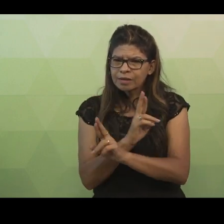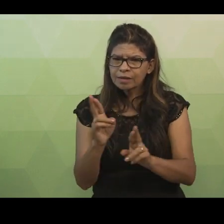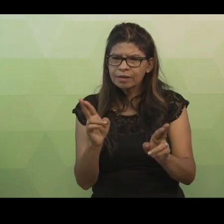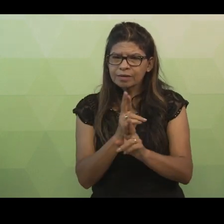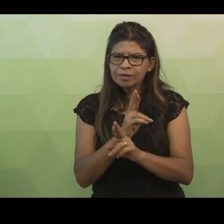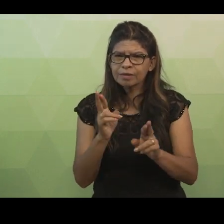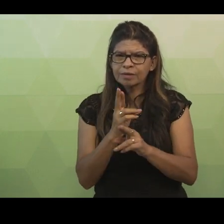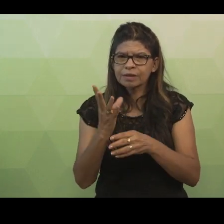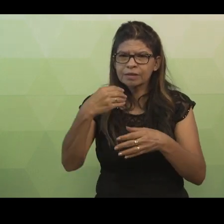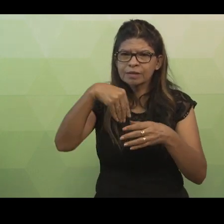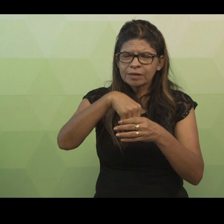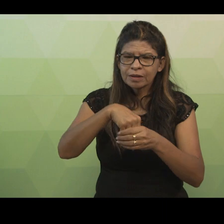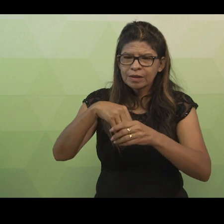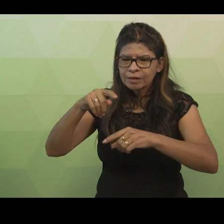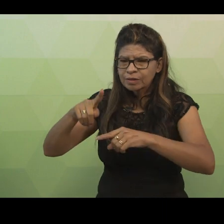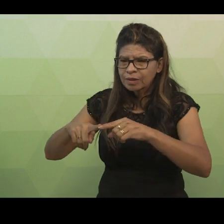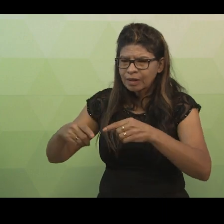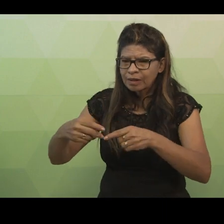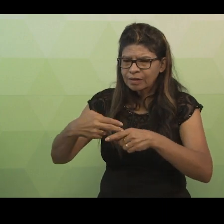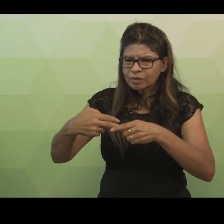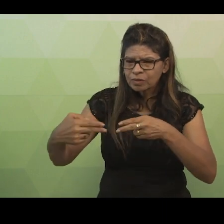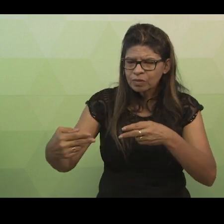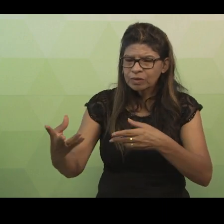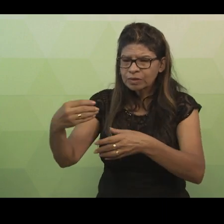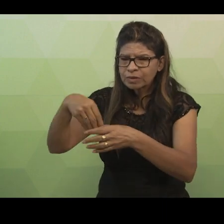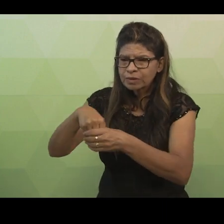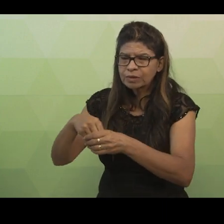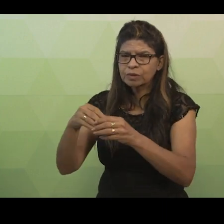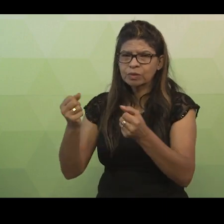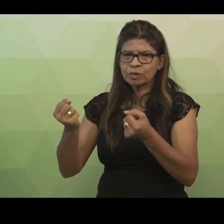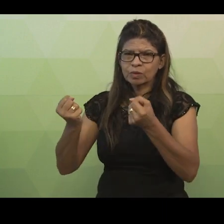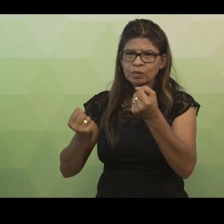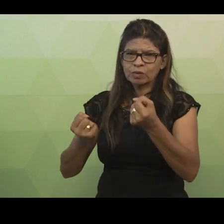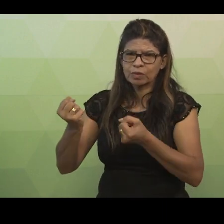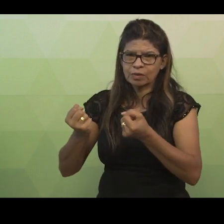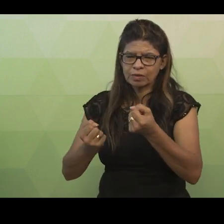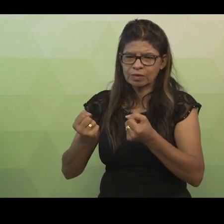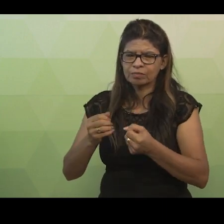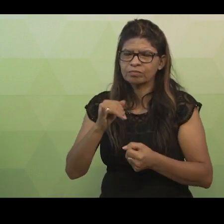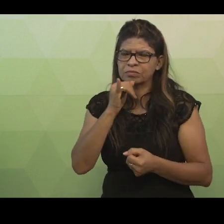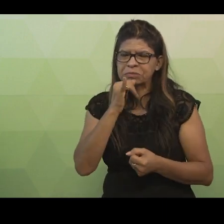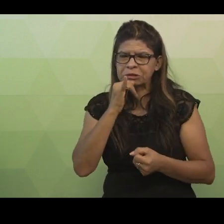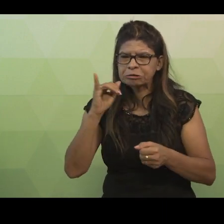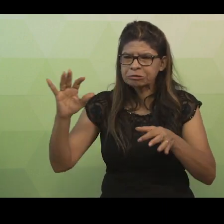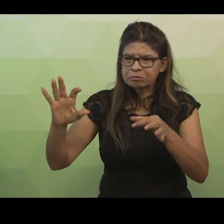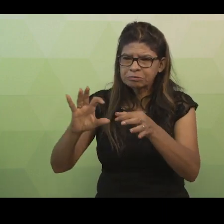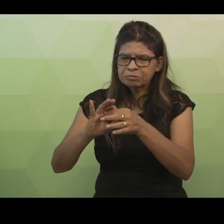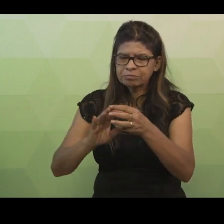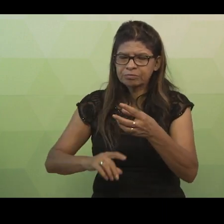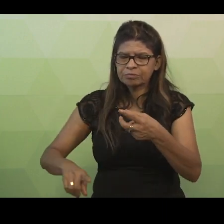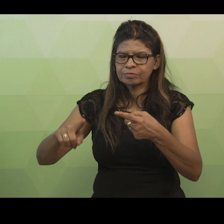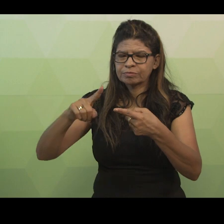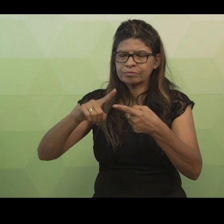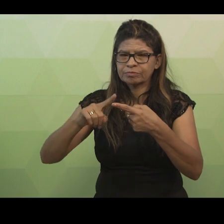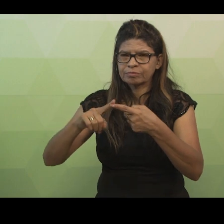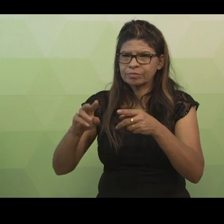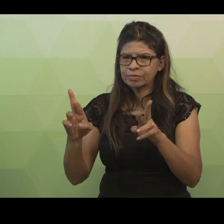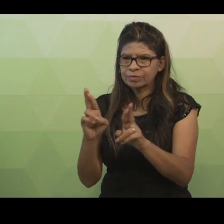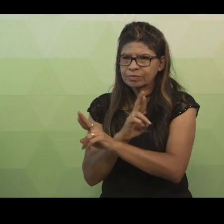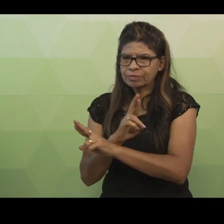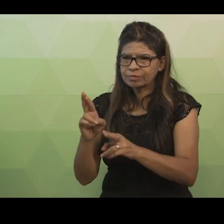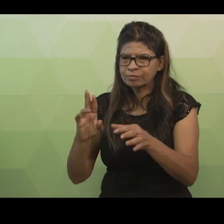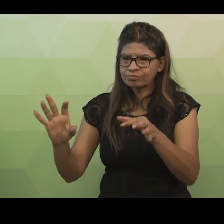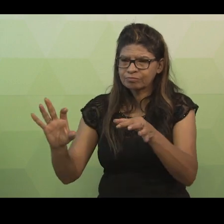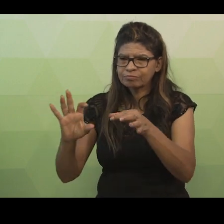ocorrer entre as peças que compõem um automóvel. Temos o relacionamento por agregação, que ocorre entre os